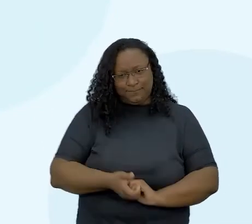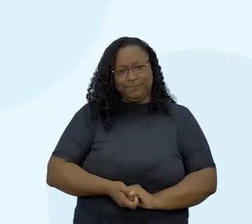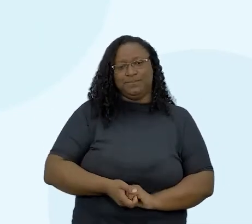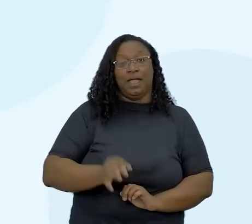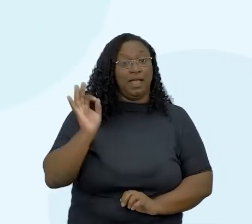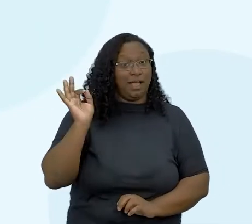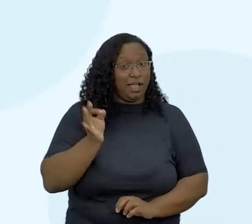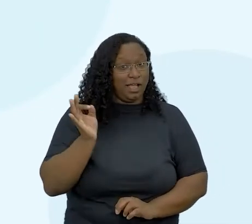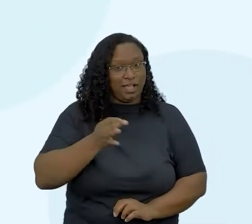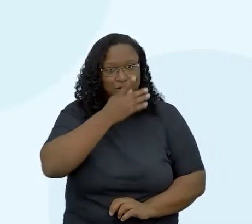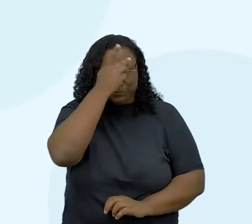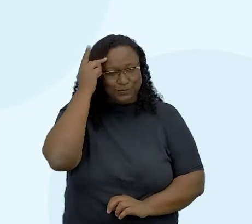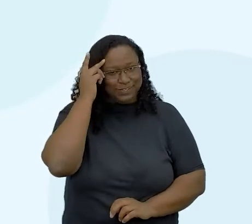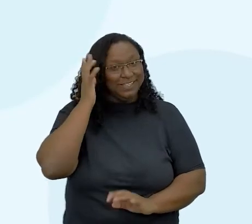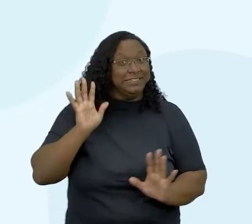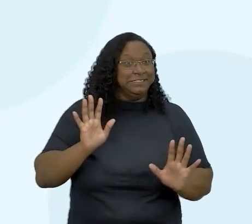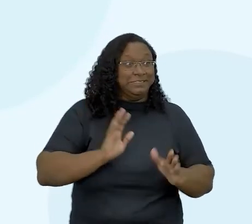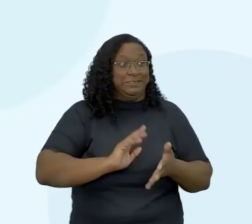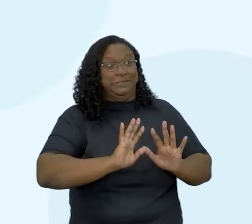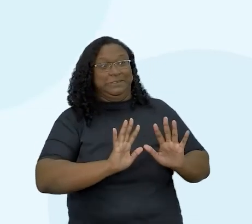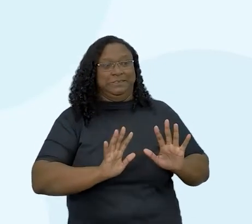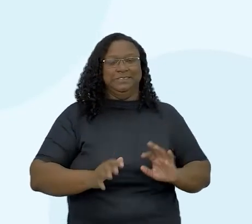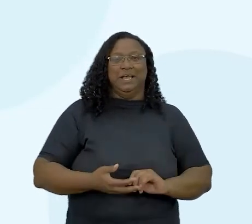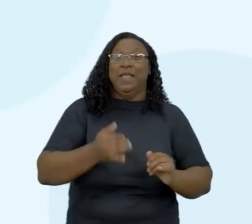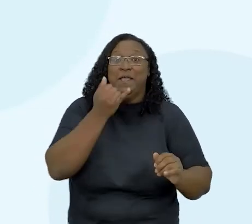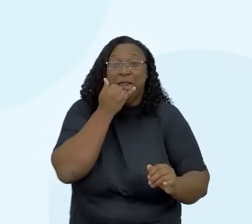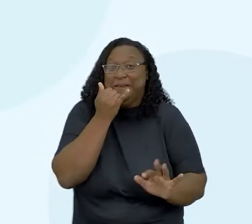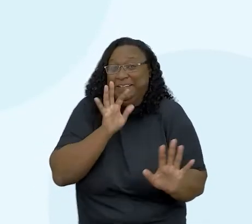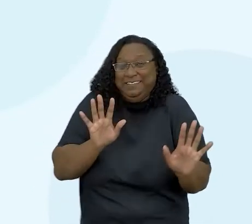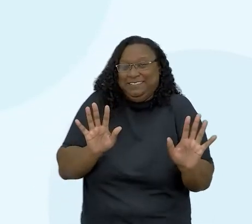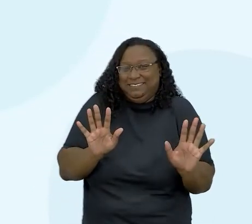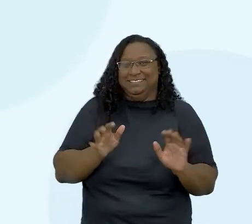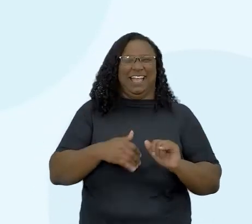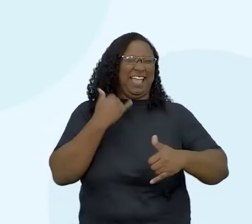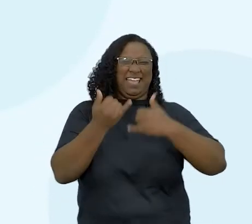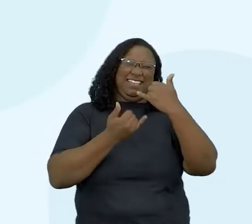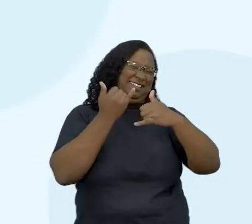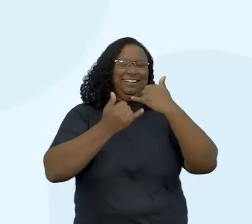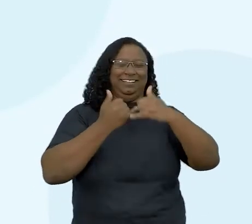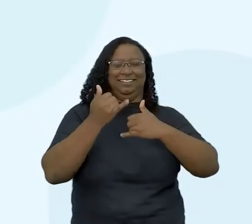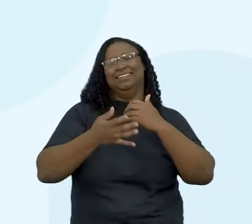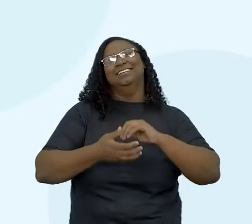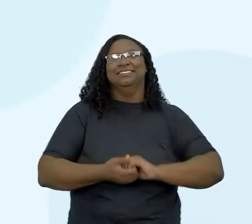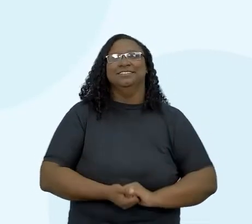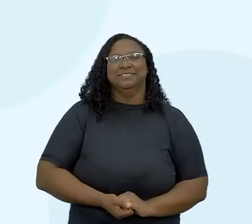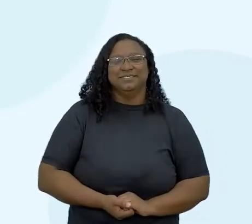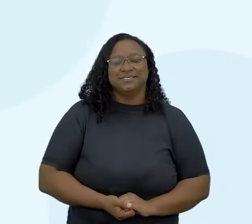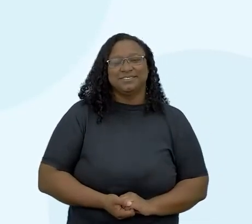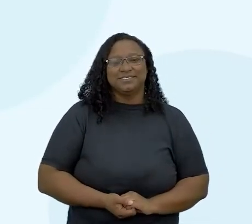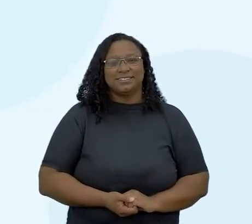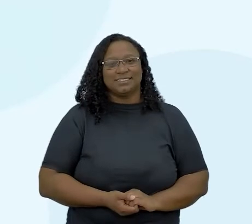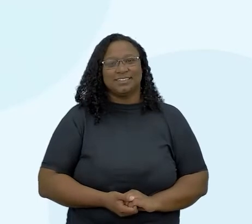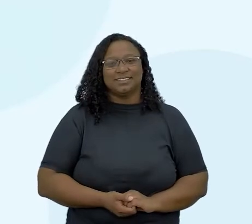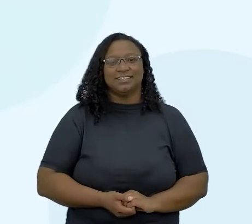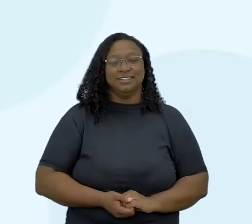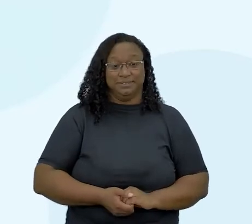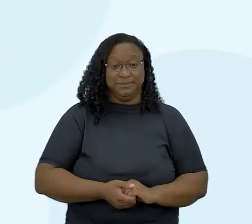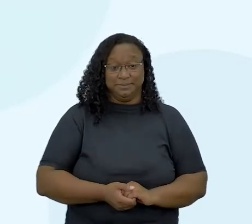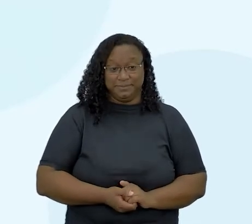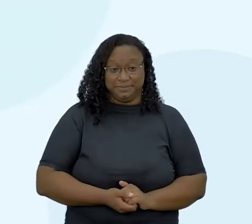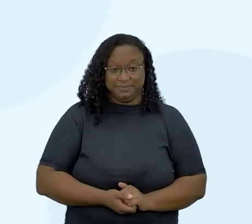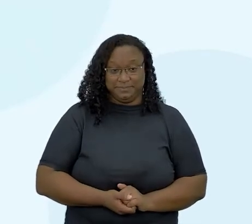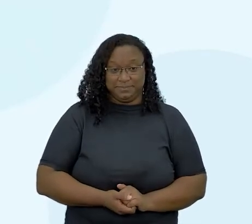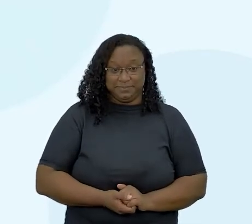perfeccionista fica me corrigindo na minha aula, gente, olha. Me perdoa, Tchutchu. brincando. Então, busca de oportunidade e iniciativa.